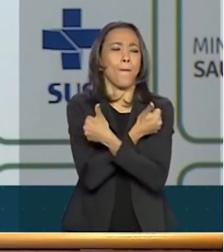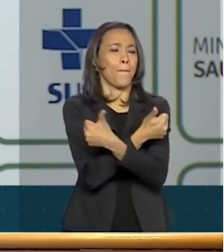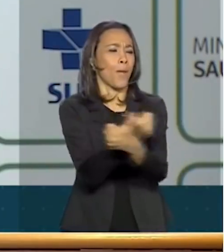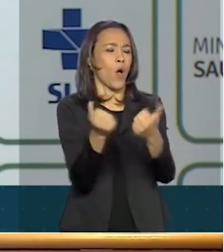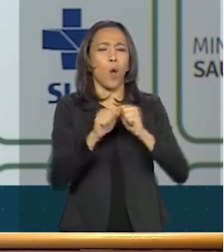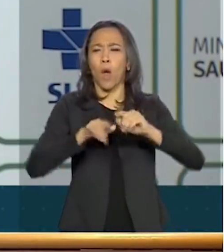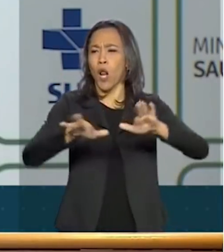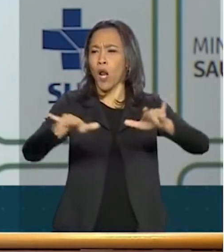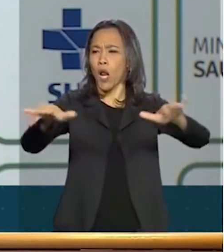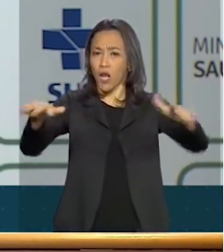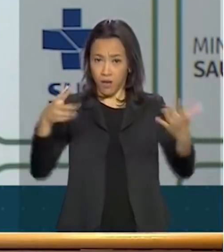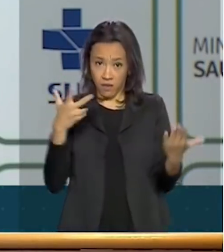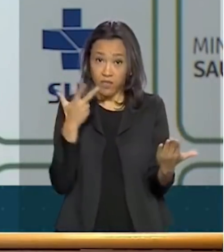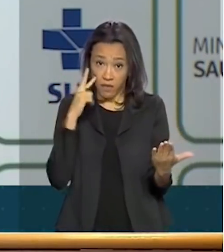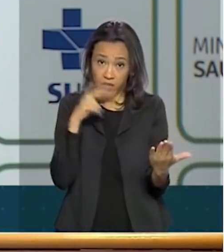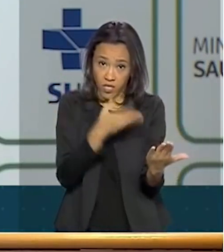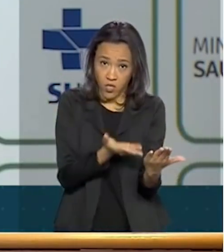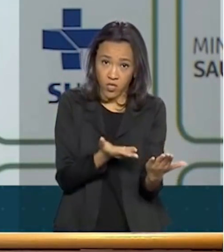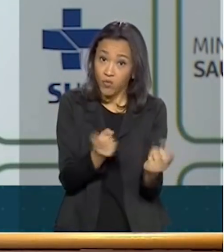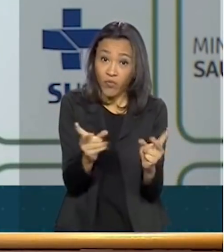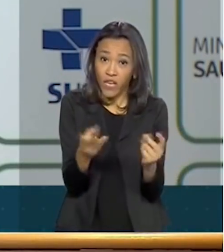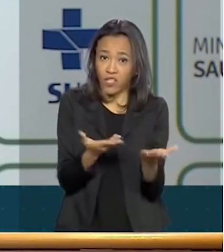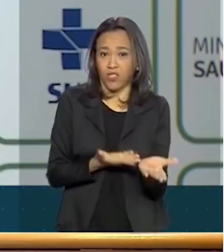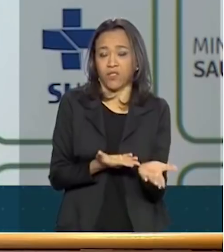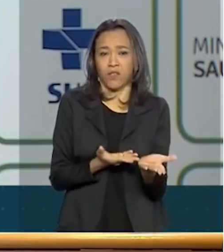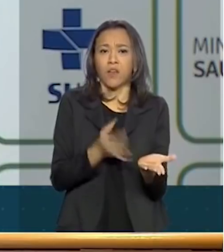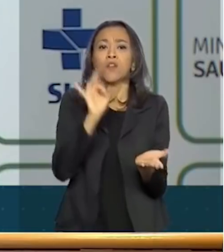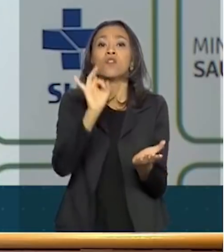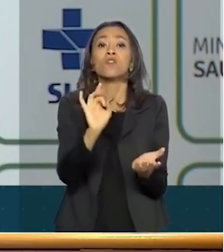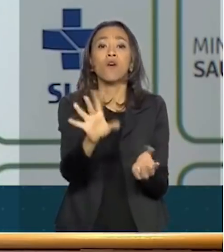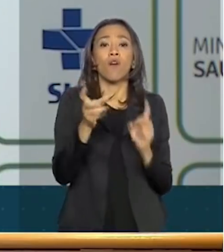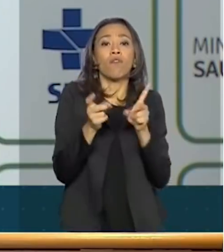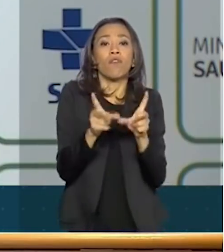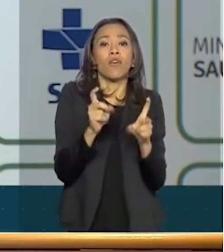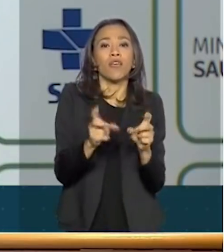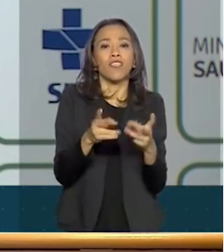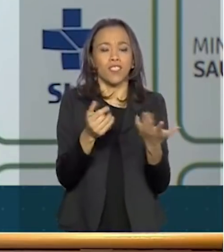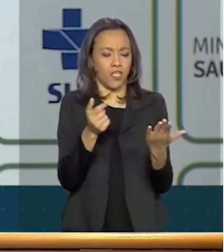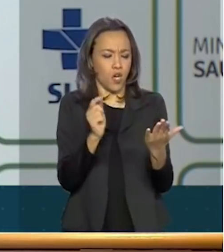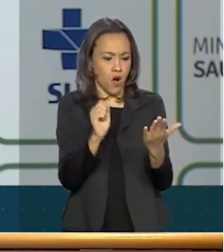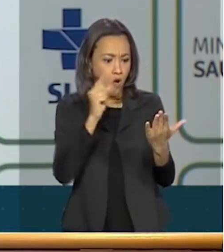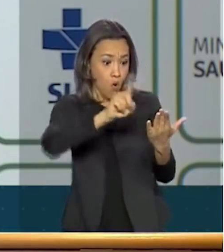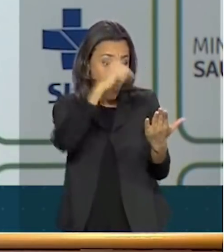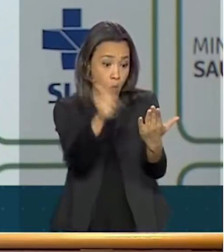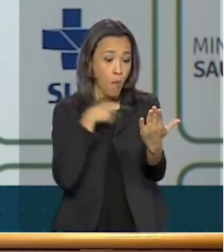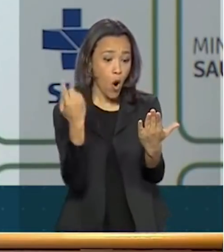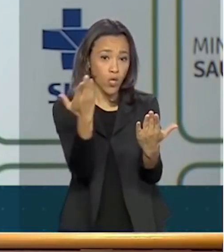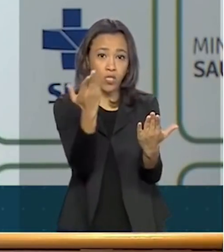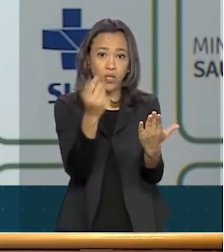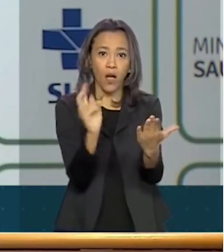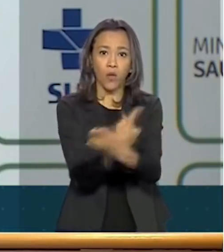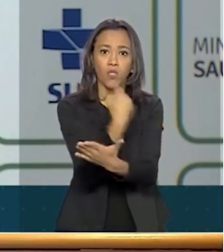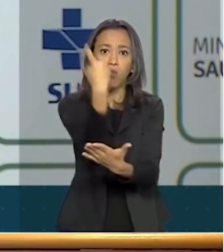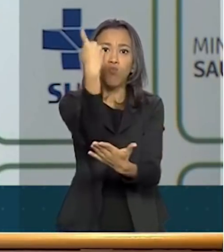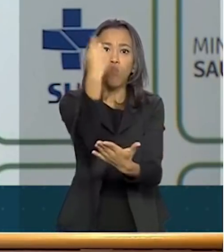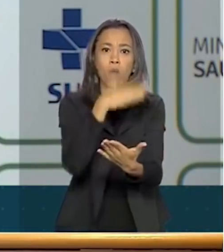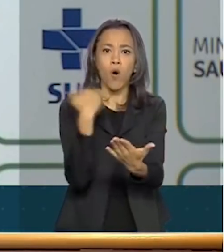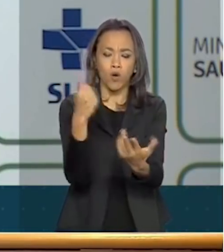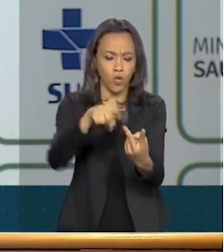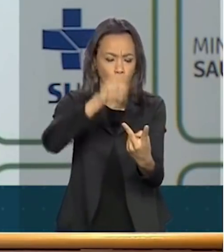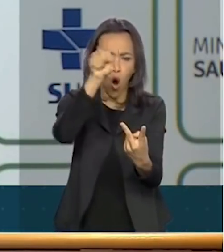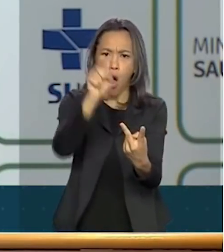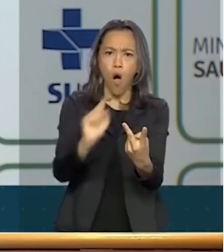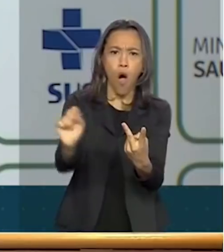tal lugar. Isso não vende. Só vende a manchete, um óbito. Morreu um. Um